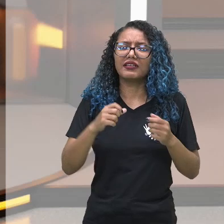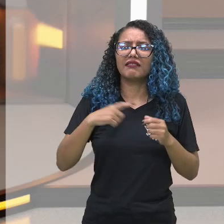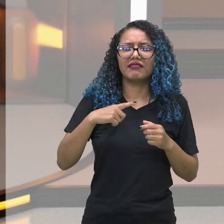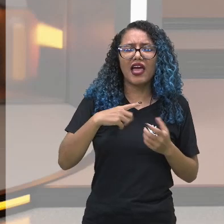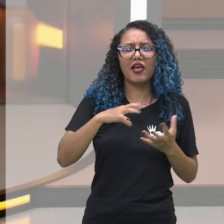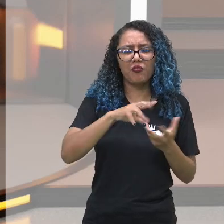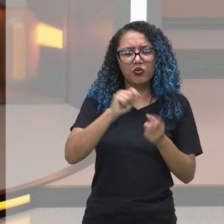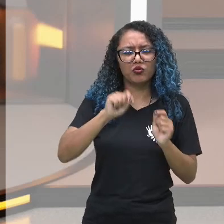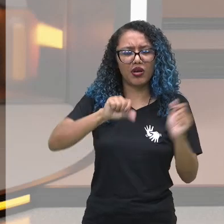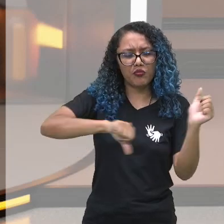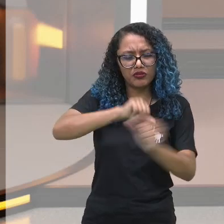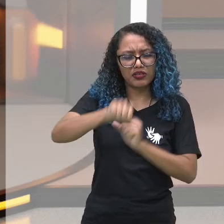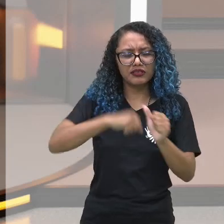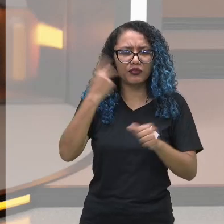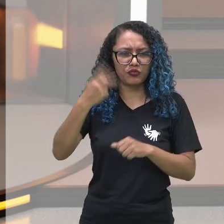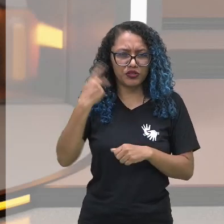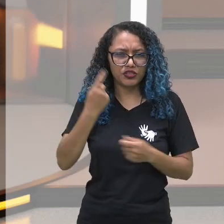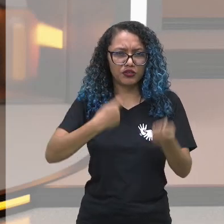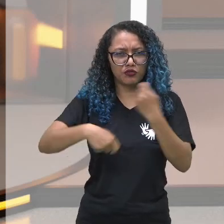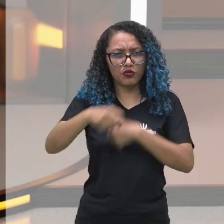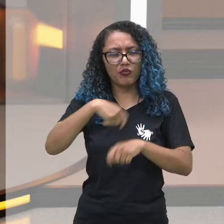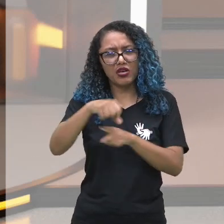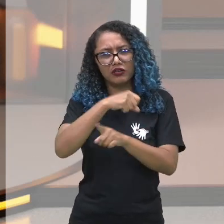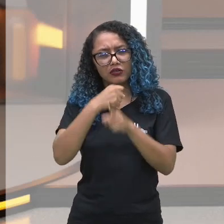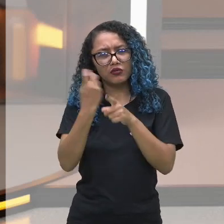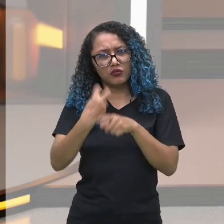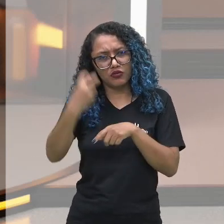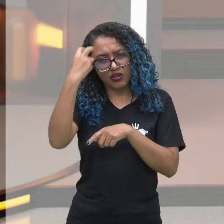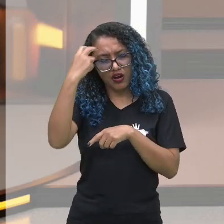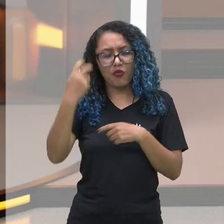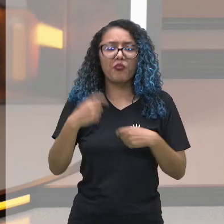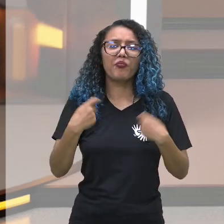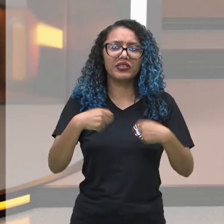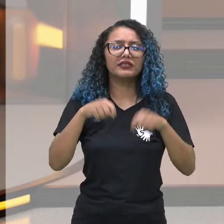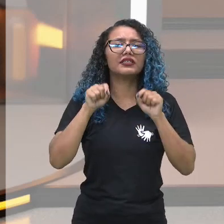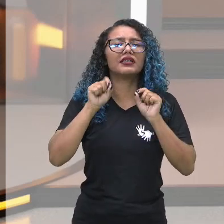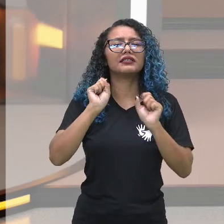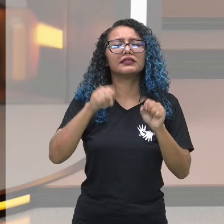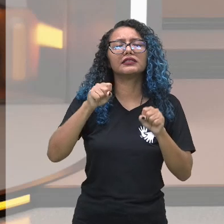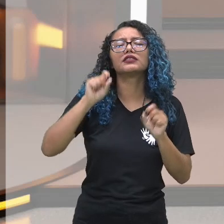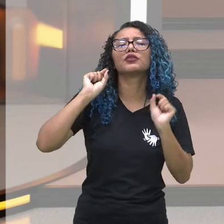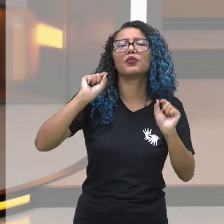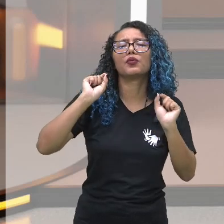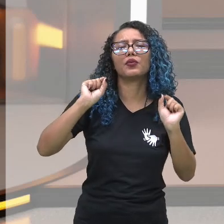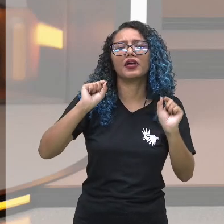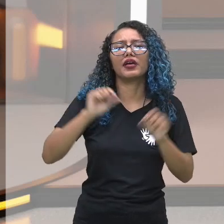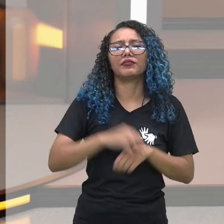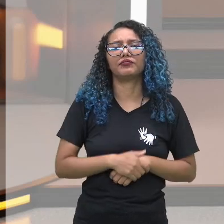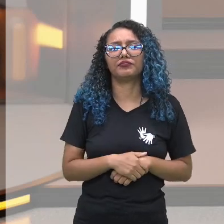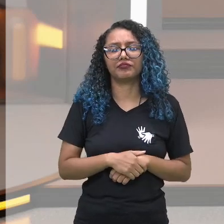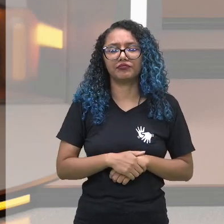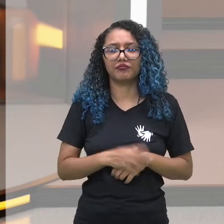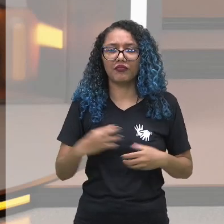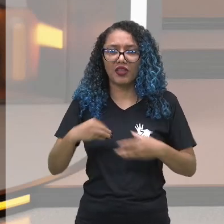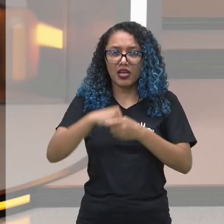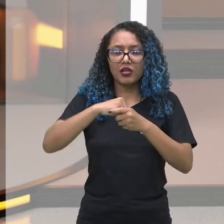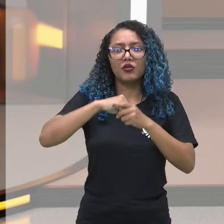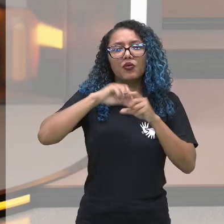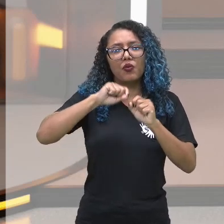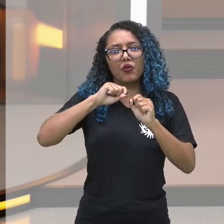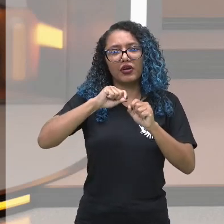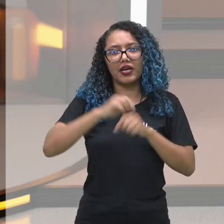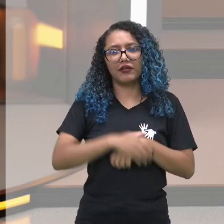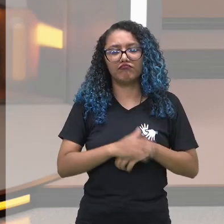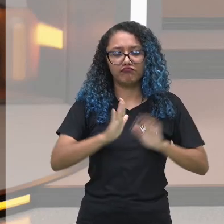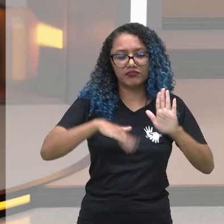política, econômica, sociocultural, devem sim fazer parte da formação e da